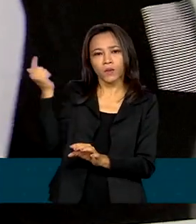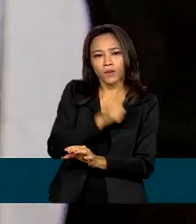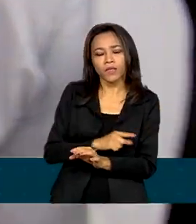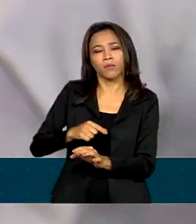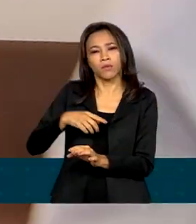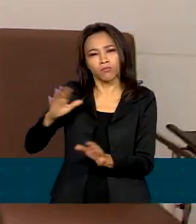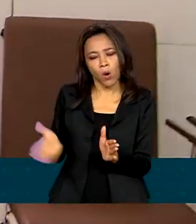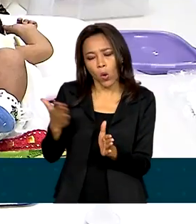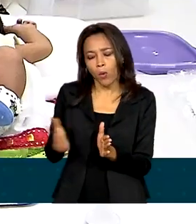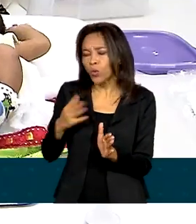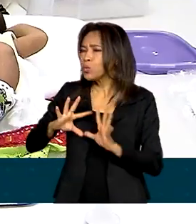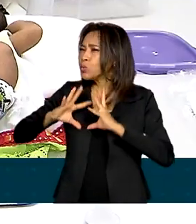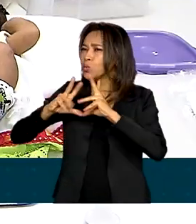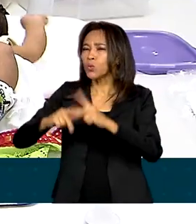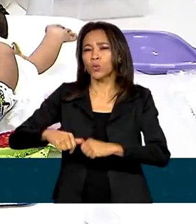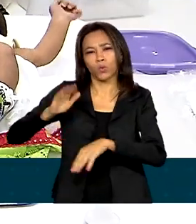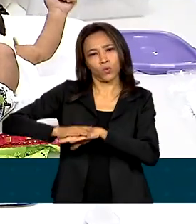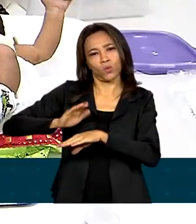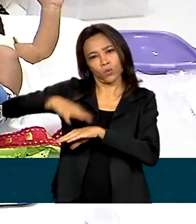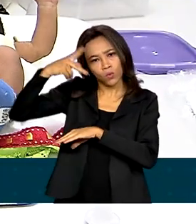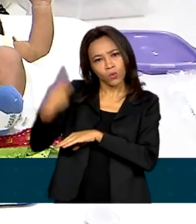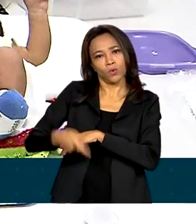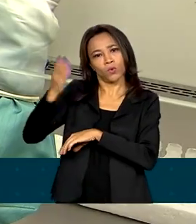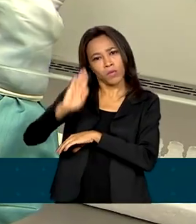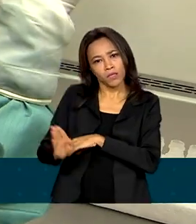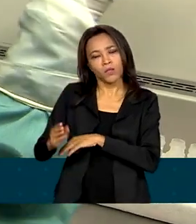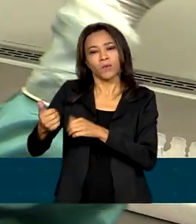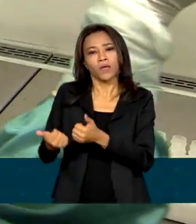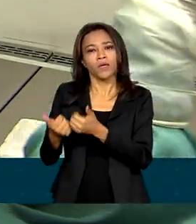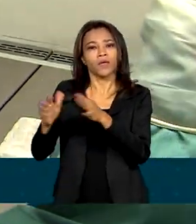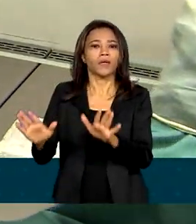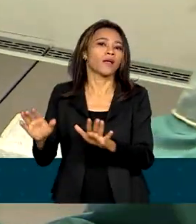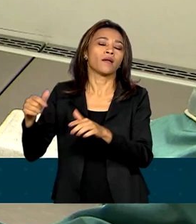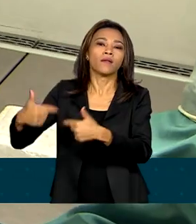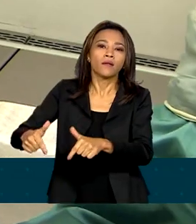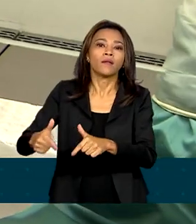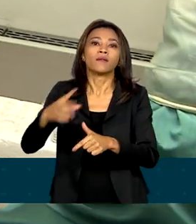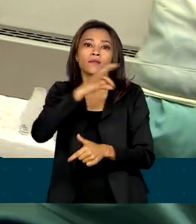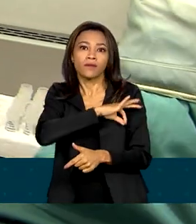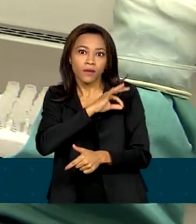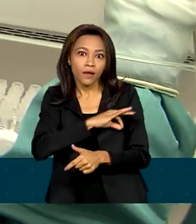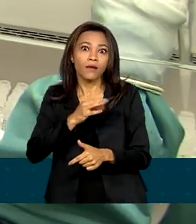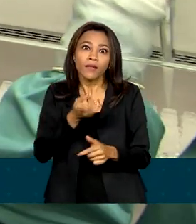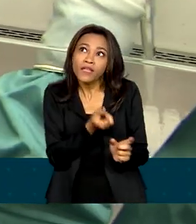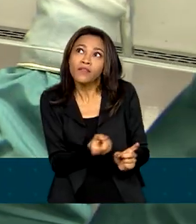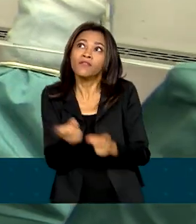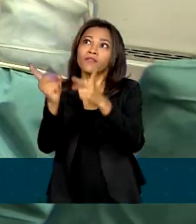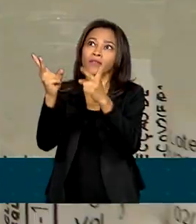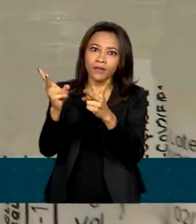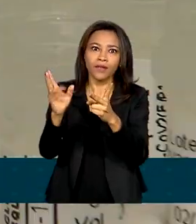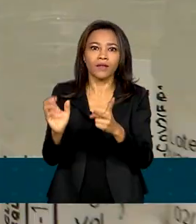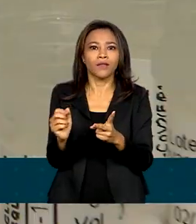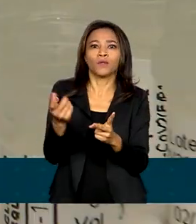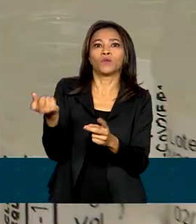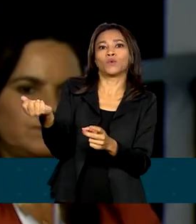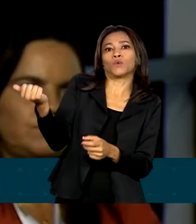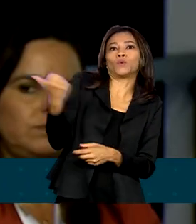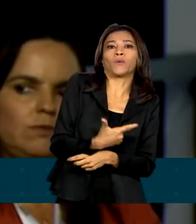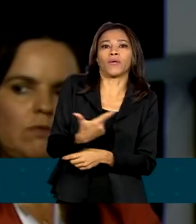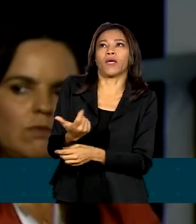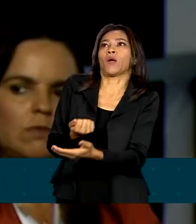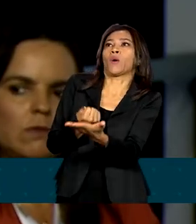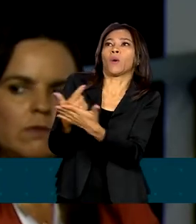produzir tudo aqui, gerar emprego, renda e poder exportar, em vez de importar insumos médicos.